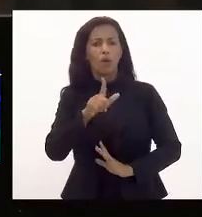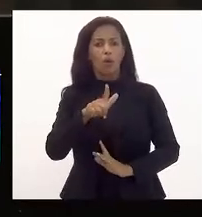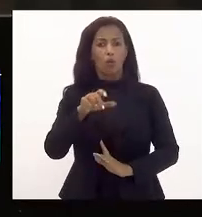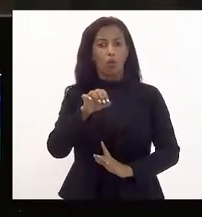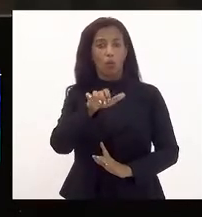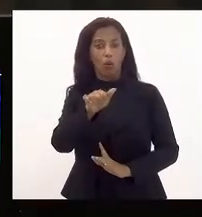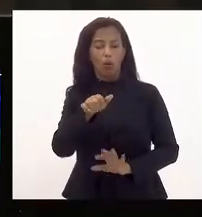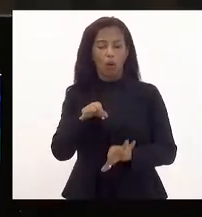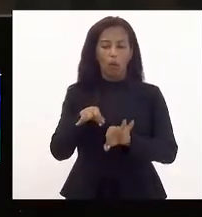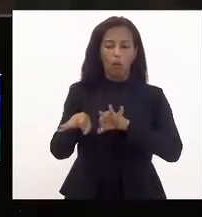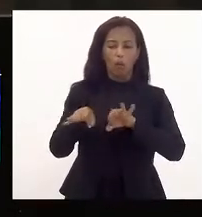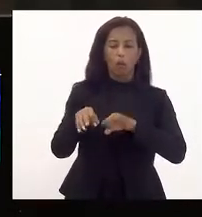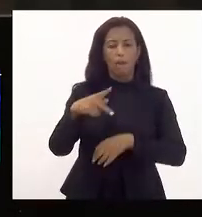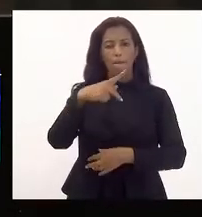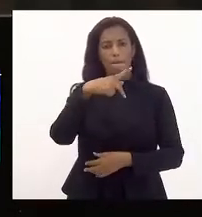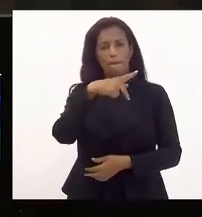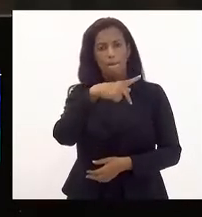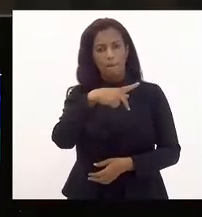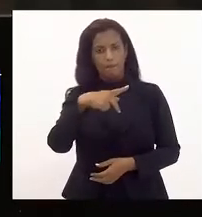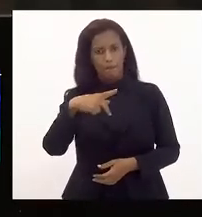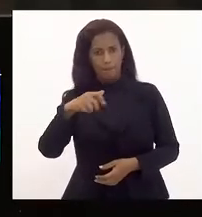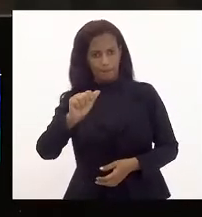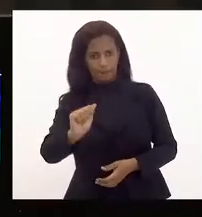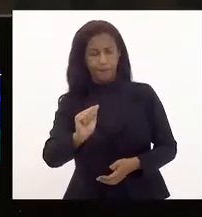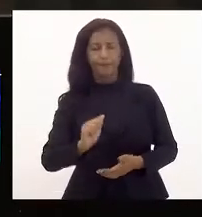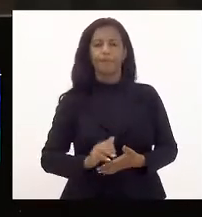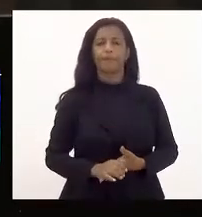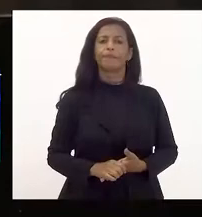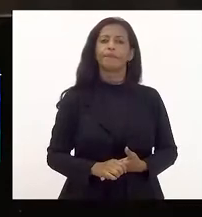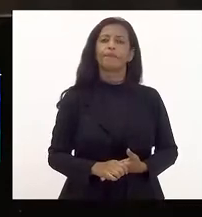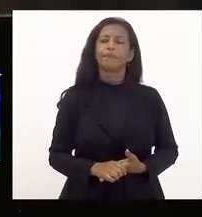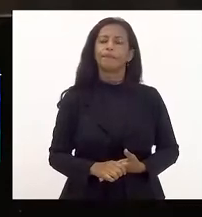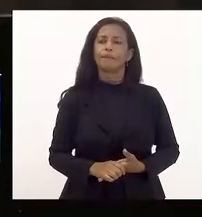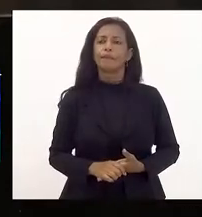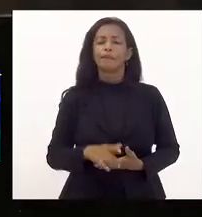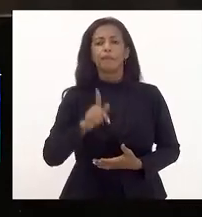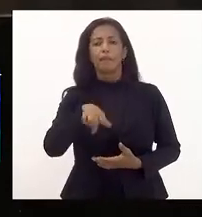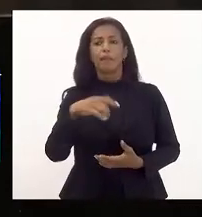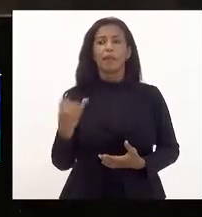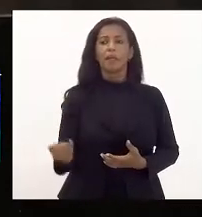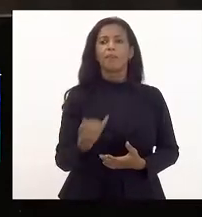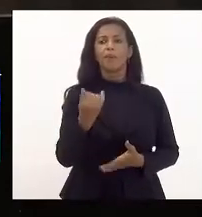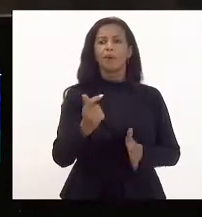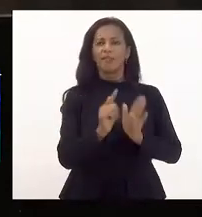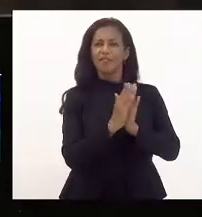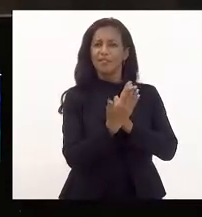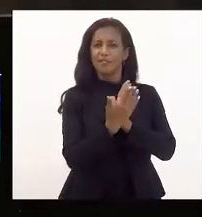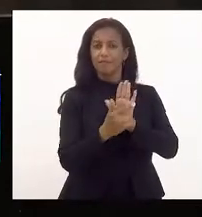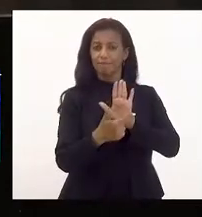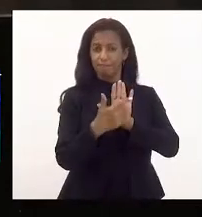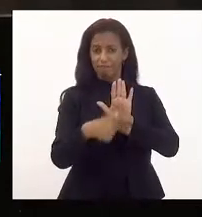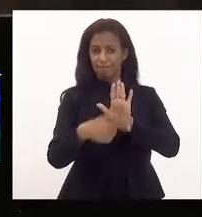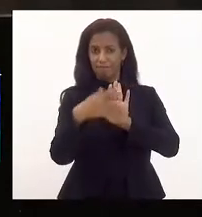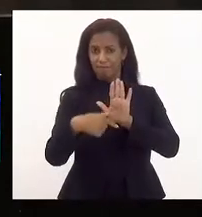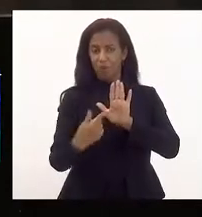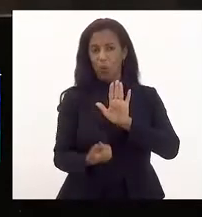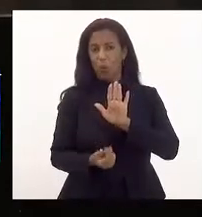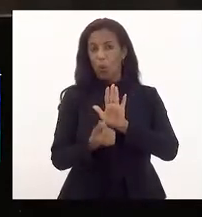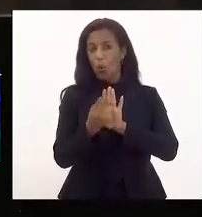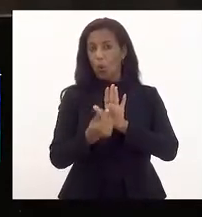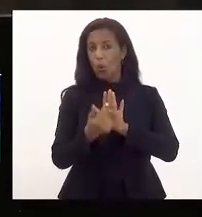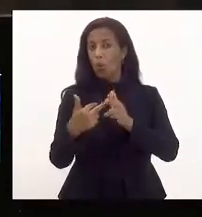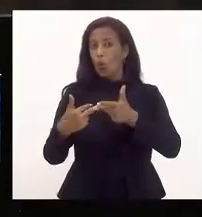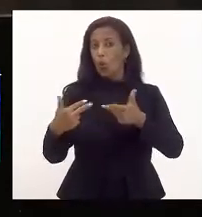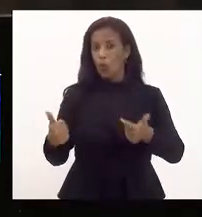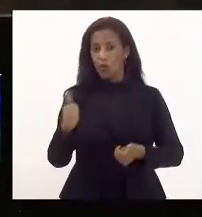do plano plurianual. Então, é muito importante, assim como essa cartilha, orçamento é coisa